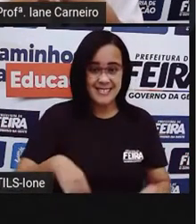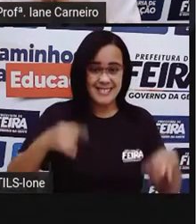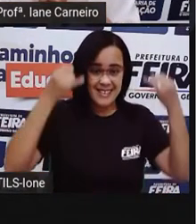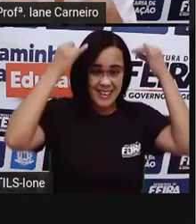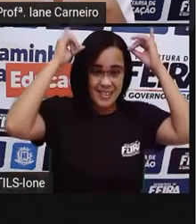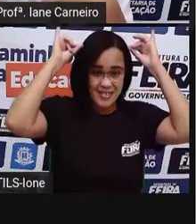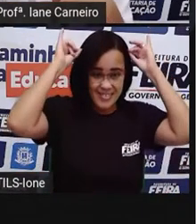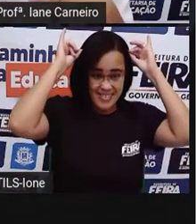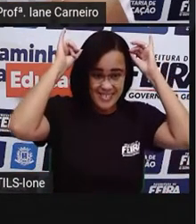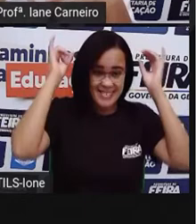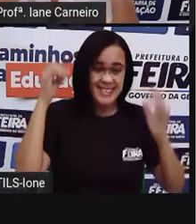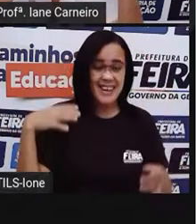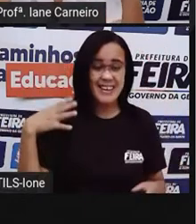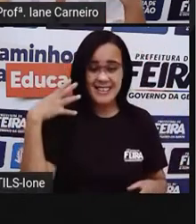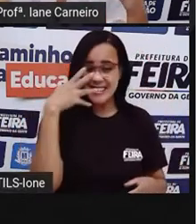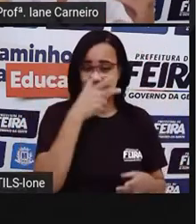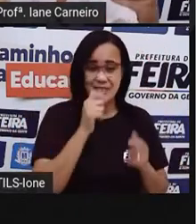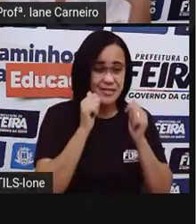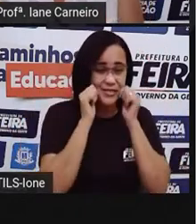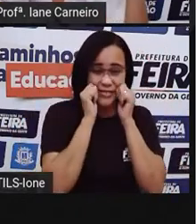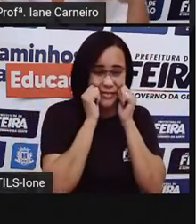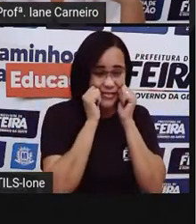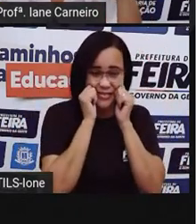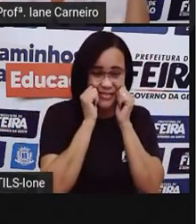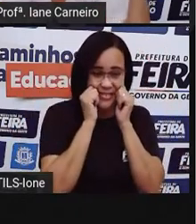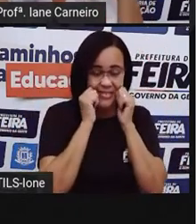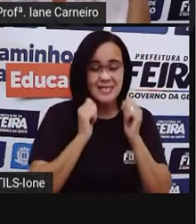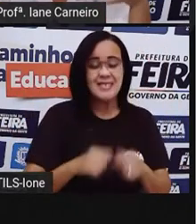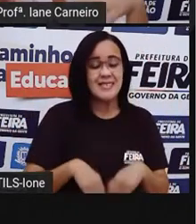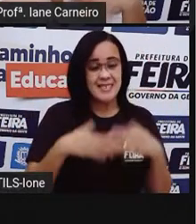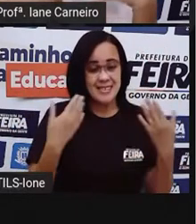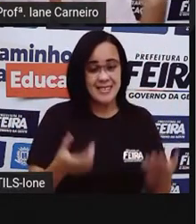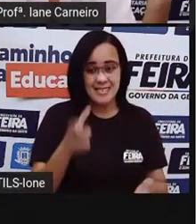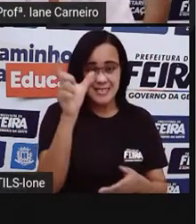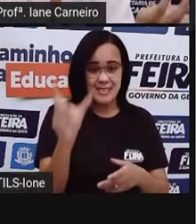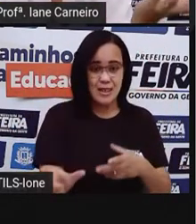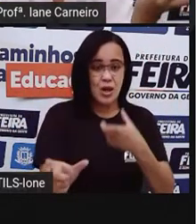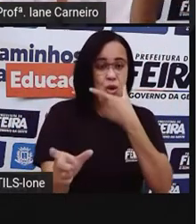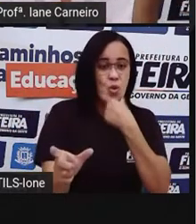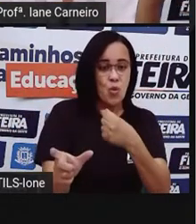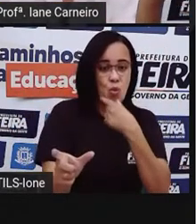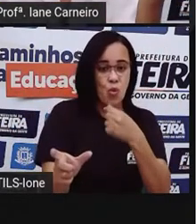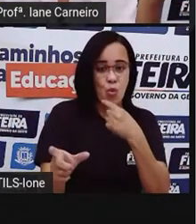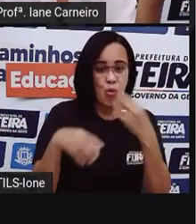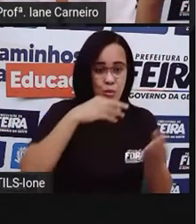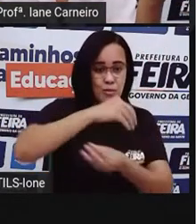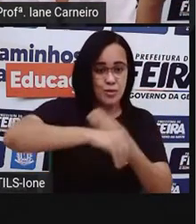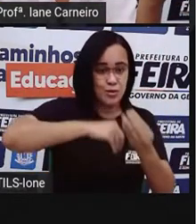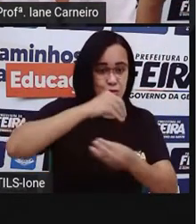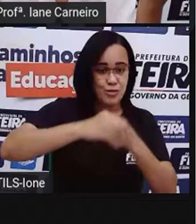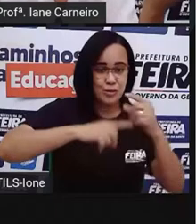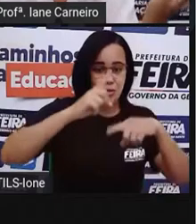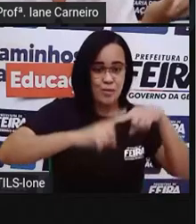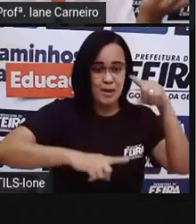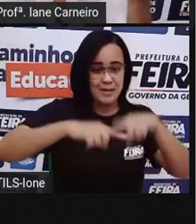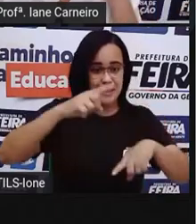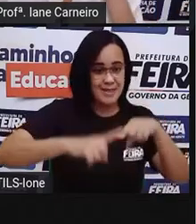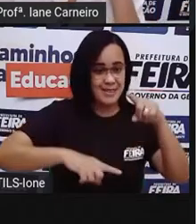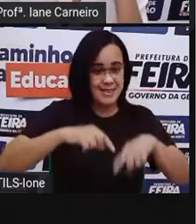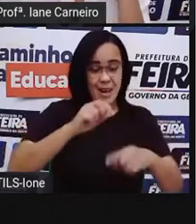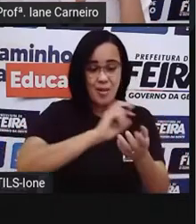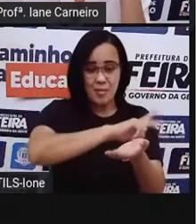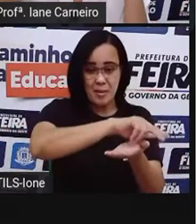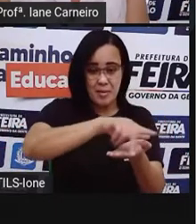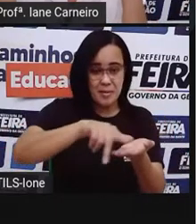isso, né? O artista, ele agregou, ele juntou outros elementos. Então, ele fez aqui o mosaico